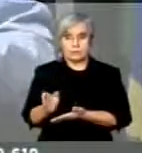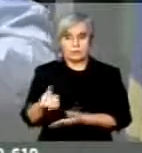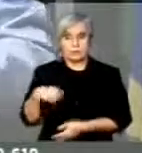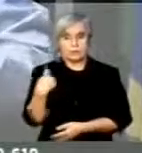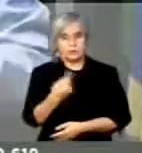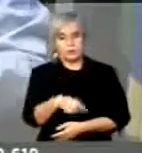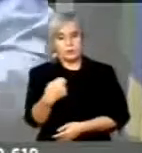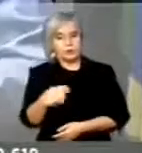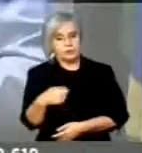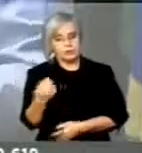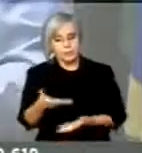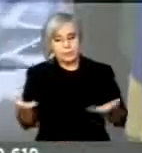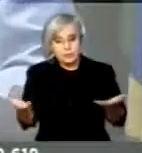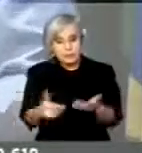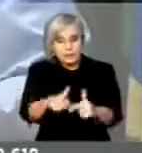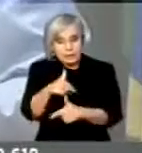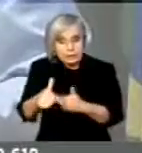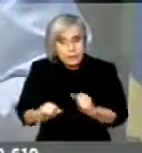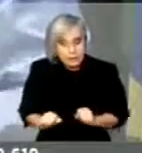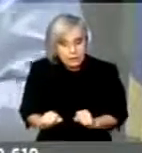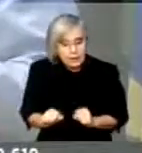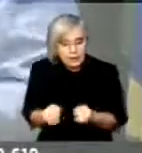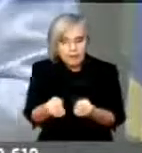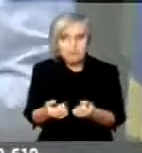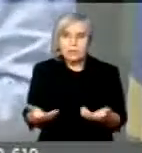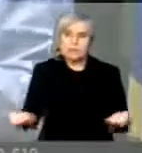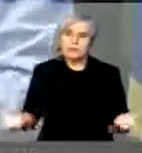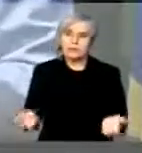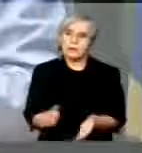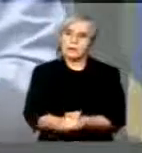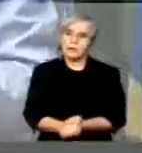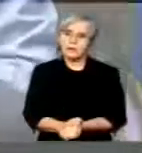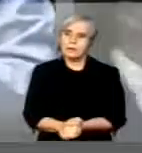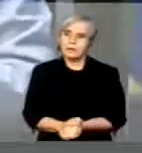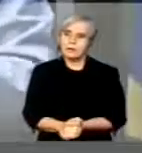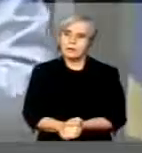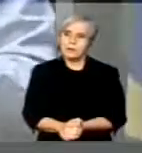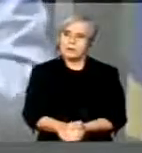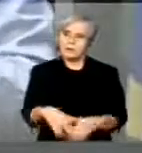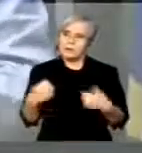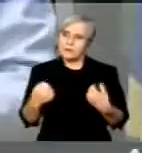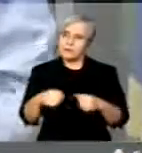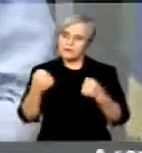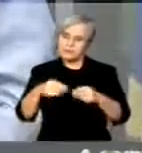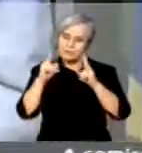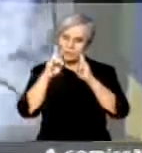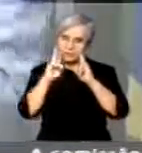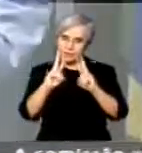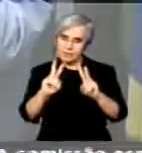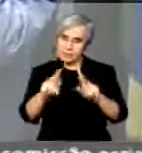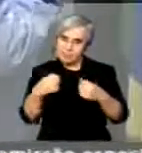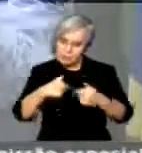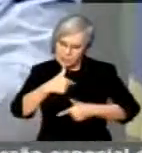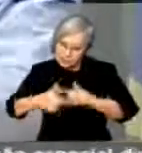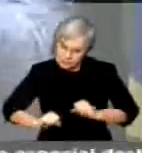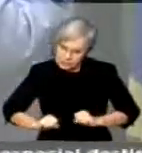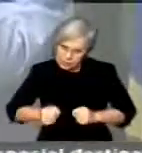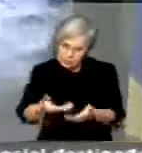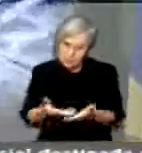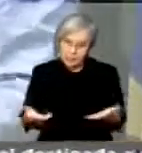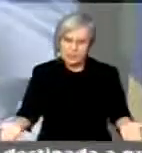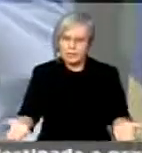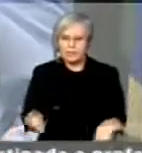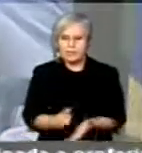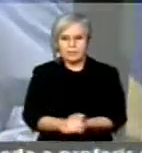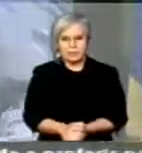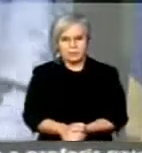precisamos agora é trabalhar. Nós temos que recuperar o tempo perdido. Se essas medidas não